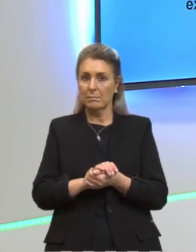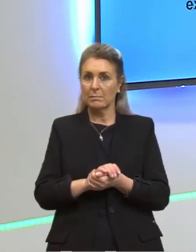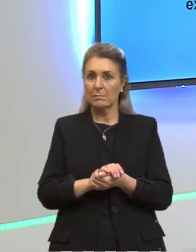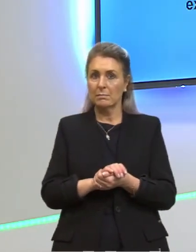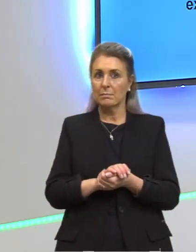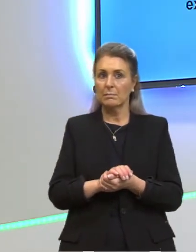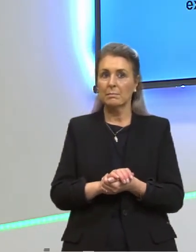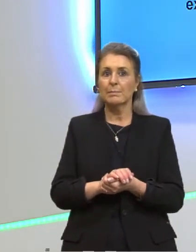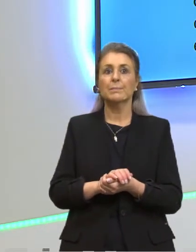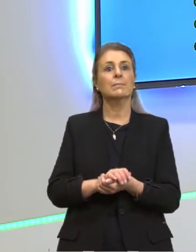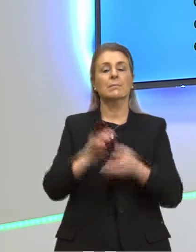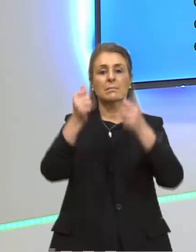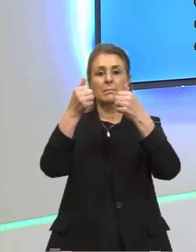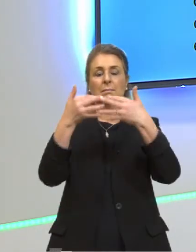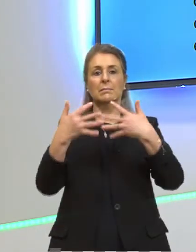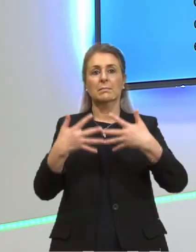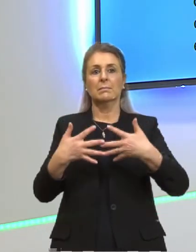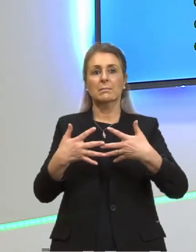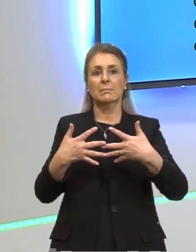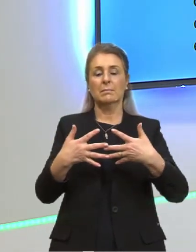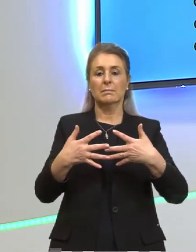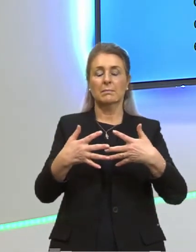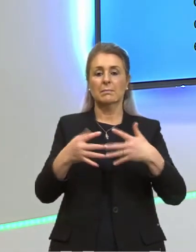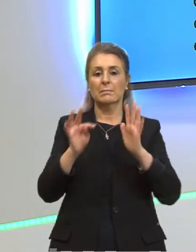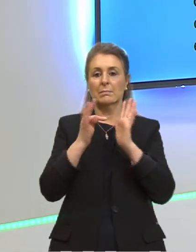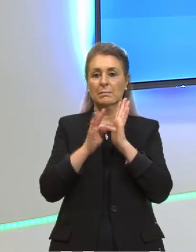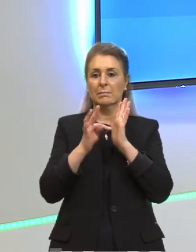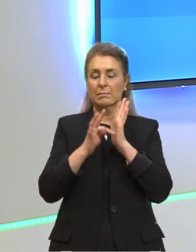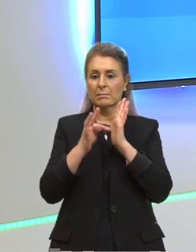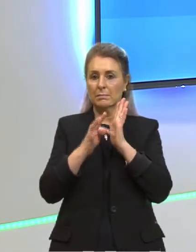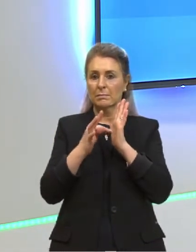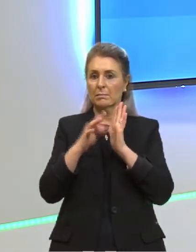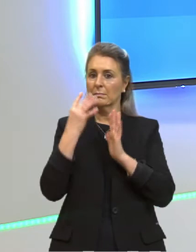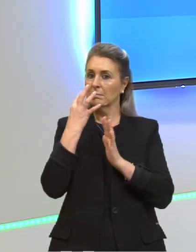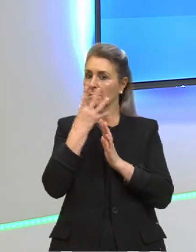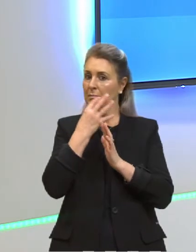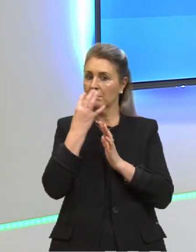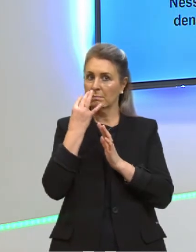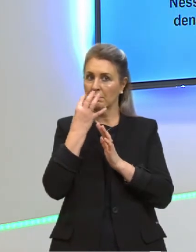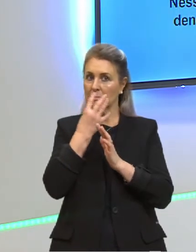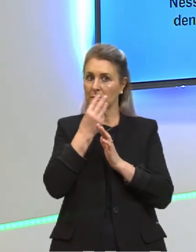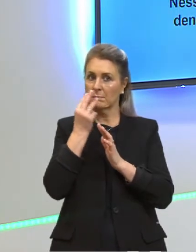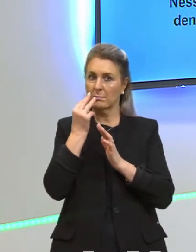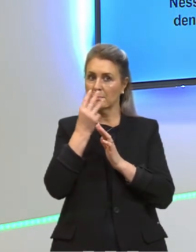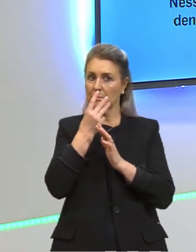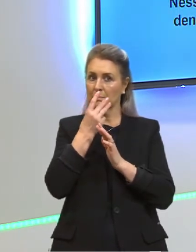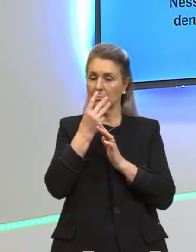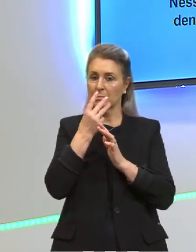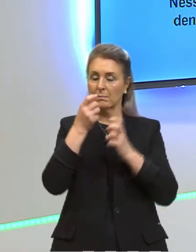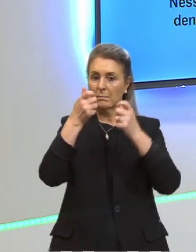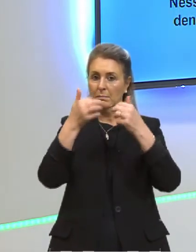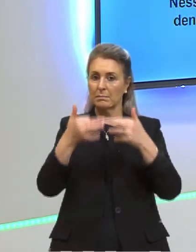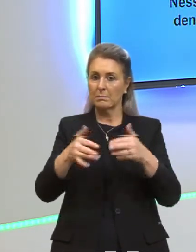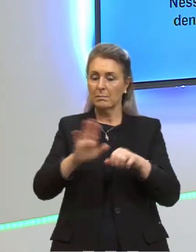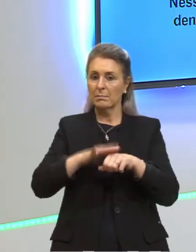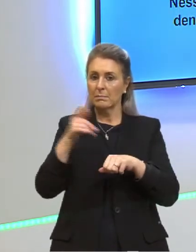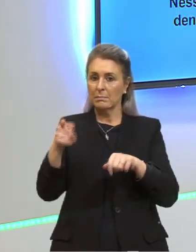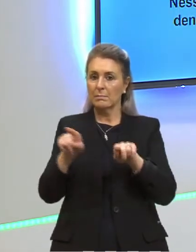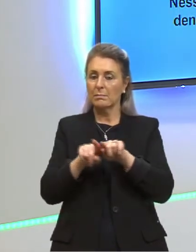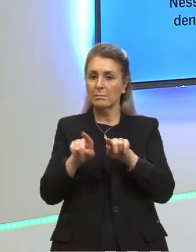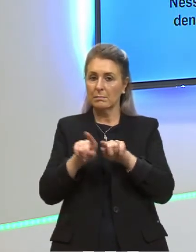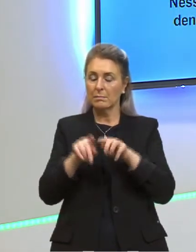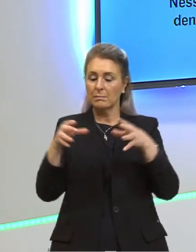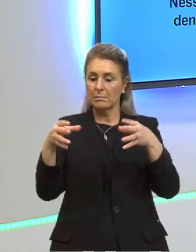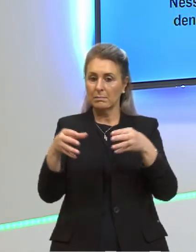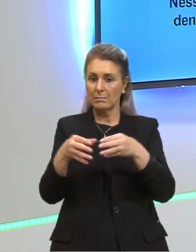Então aqui fala da teoria de Planck, aqui é texto, a gente não vai falar muito aqui, mas falar um pouco mais dessa questão do